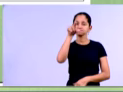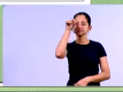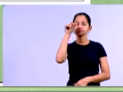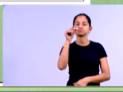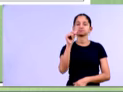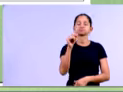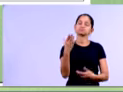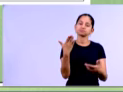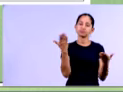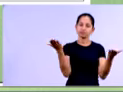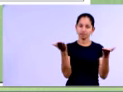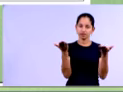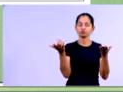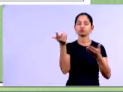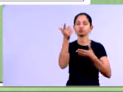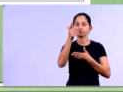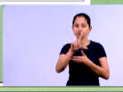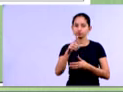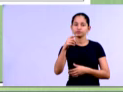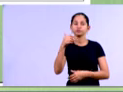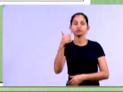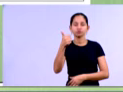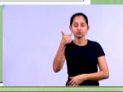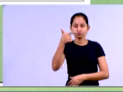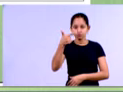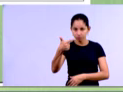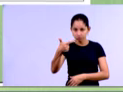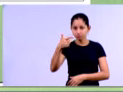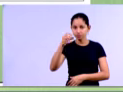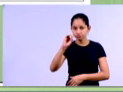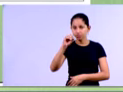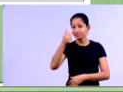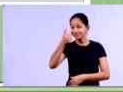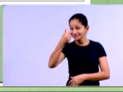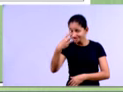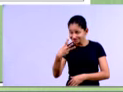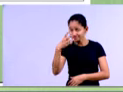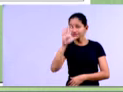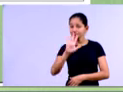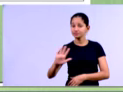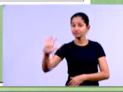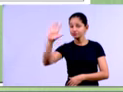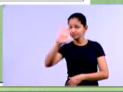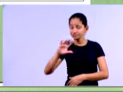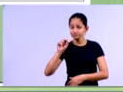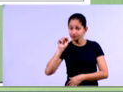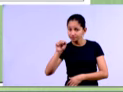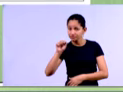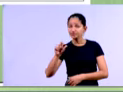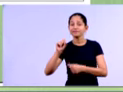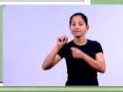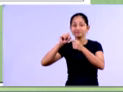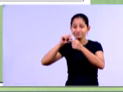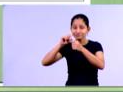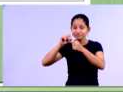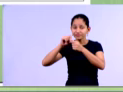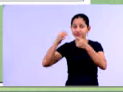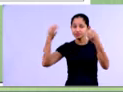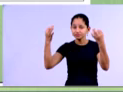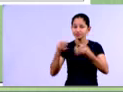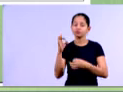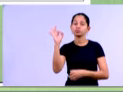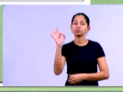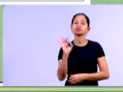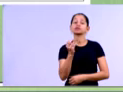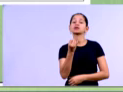exemplo aí. Então, em 2013, o nosso lucro bruto foi 1.196. Se dividirmos esse valor pela receita líquida e